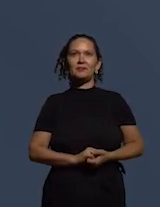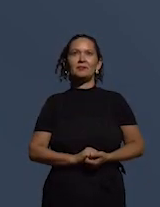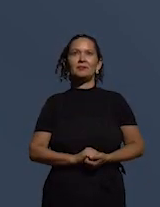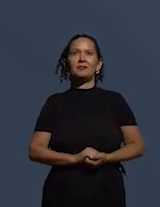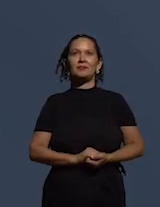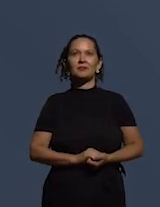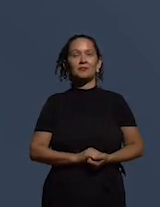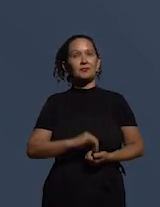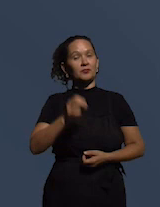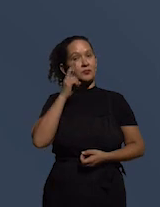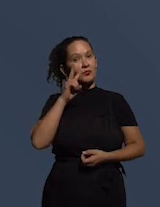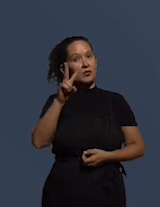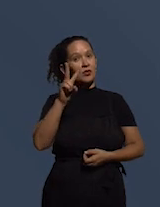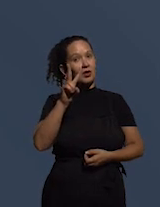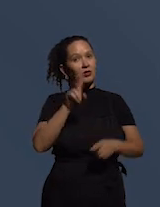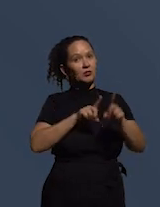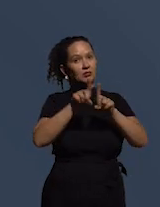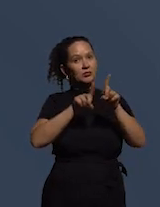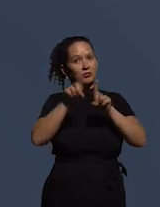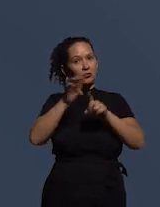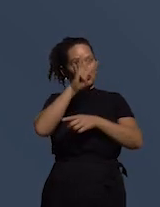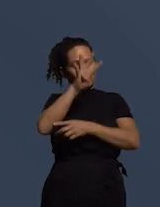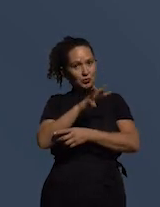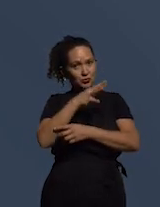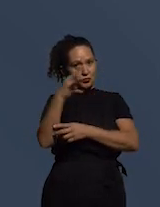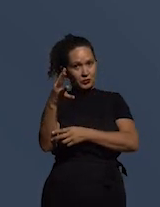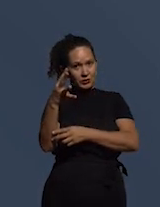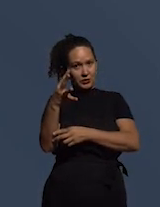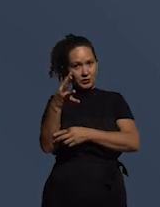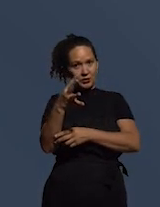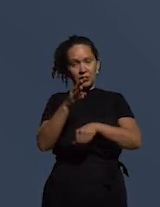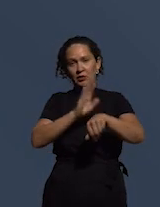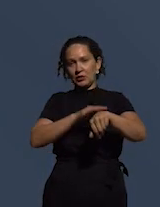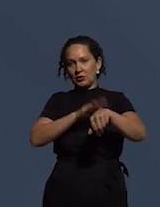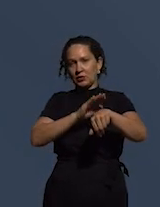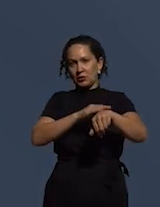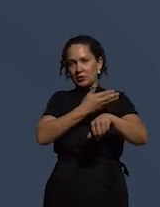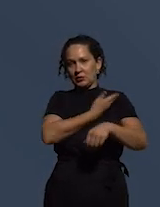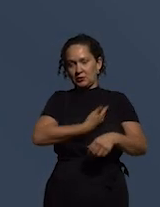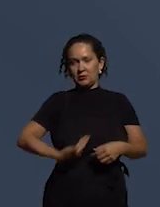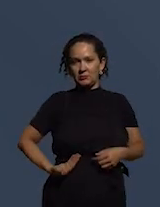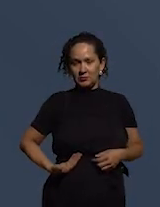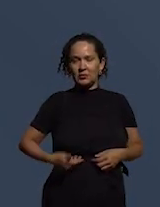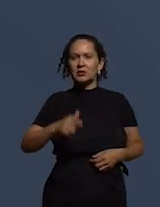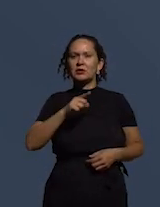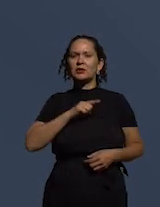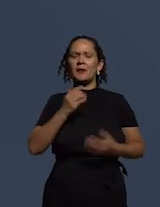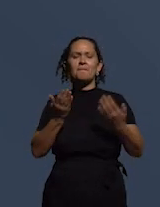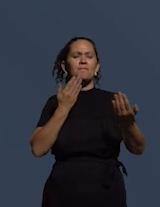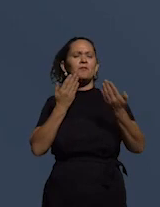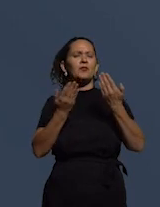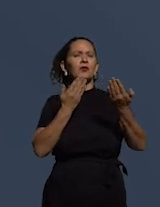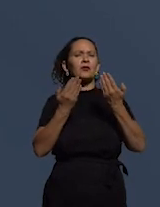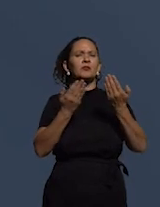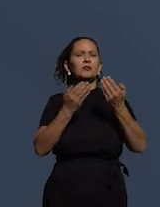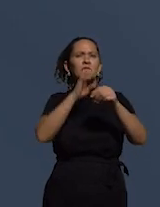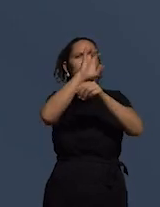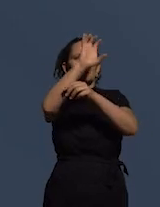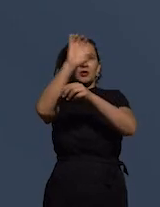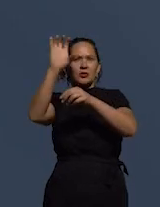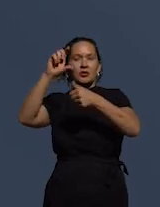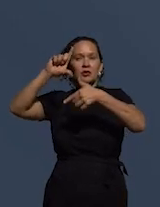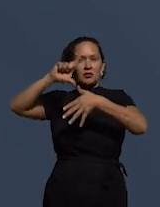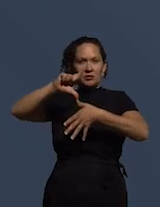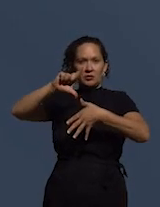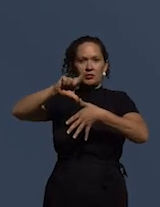olhando o índice de transparência de integridade pública que é o IPI nós temos aqui uma comparação regional na América Latina